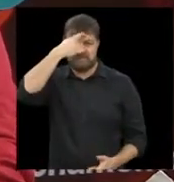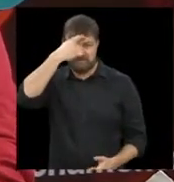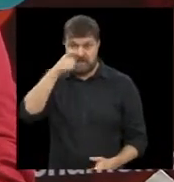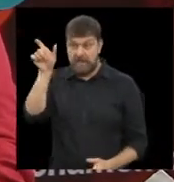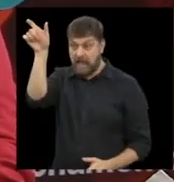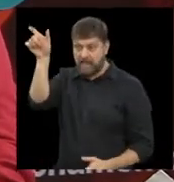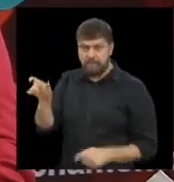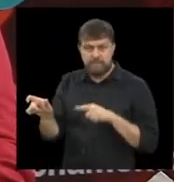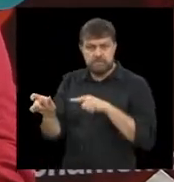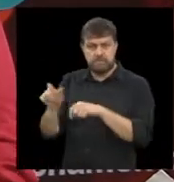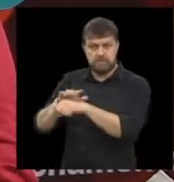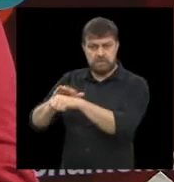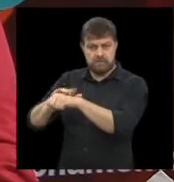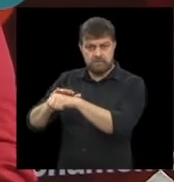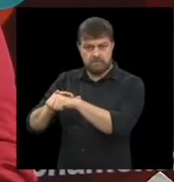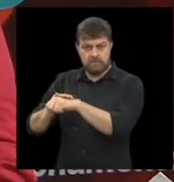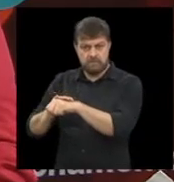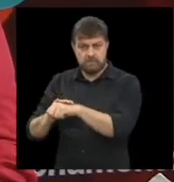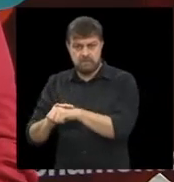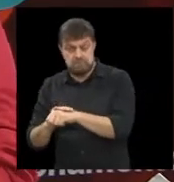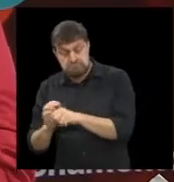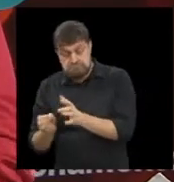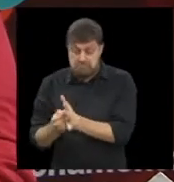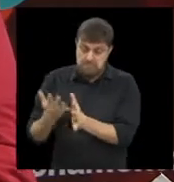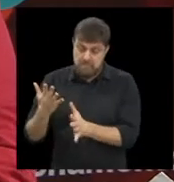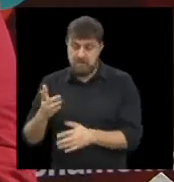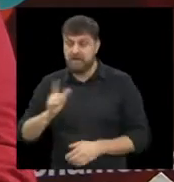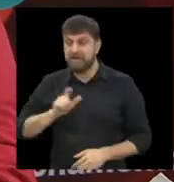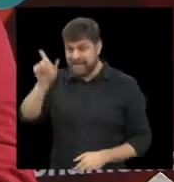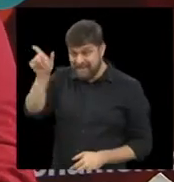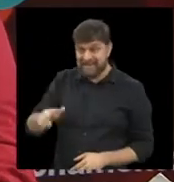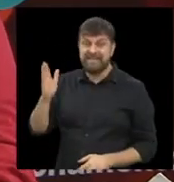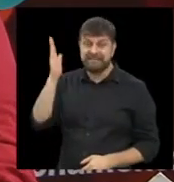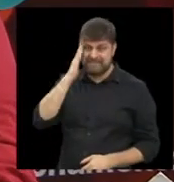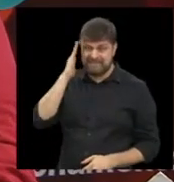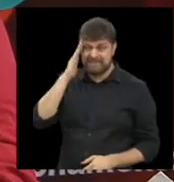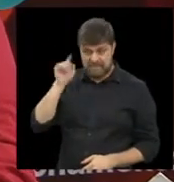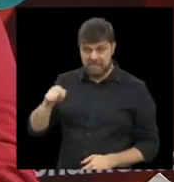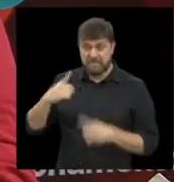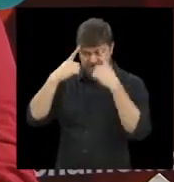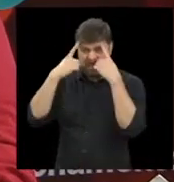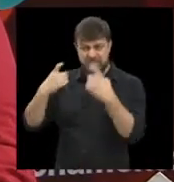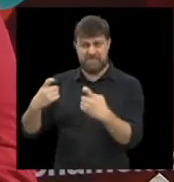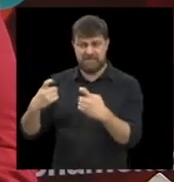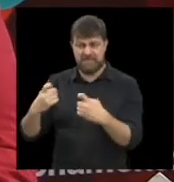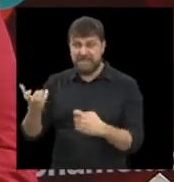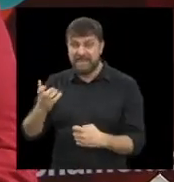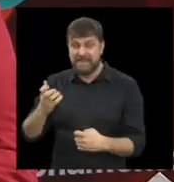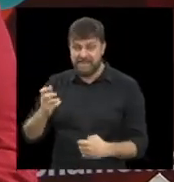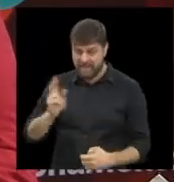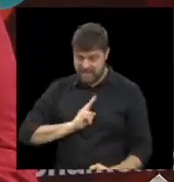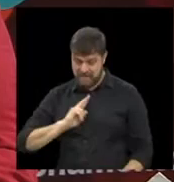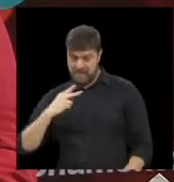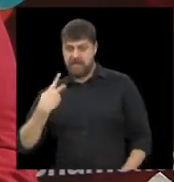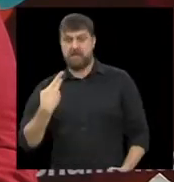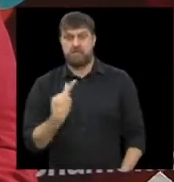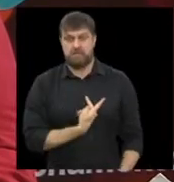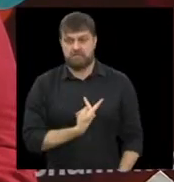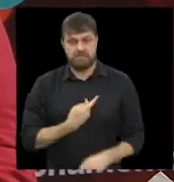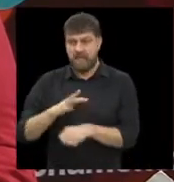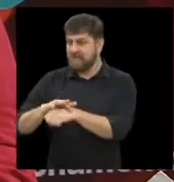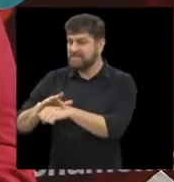o abusador é doente. Nem sempre, nem sempre ele sabe que é abusador, né, e não tem nenhuma